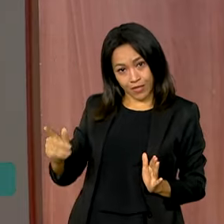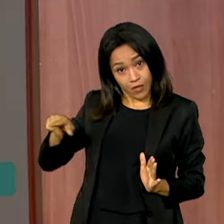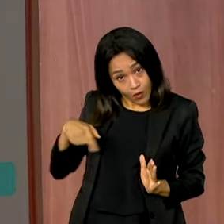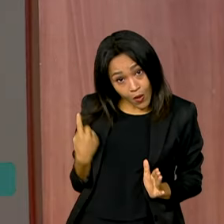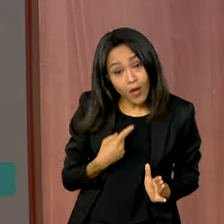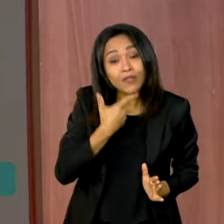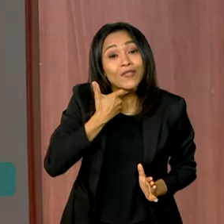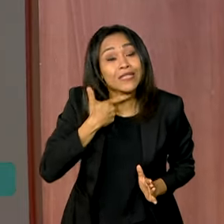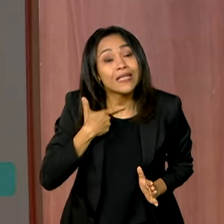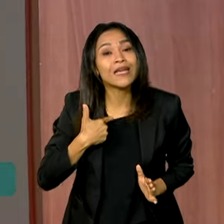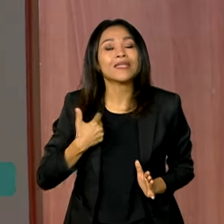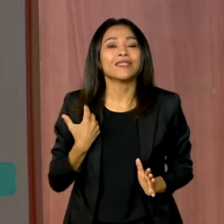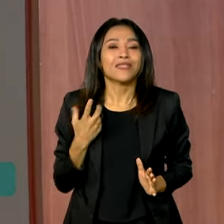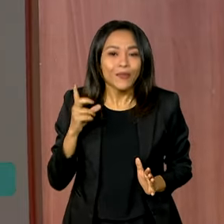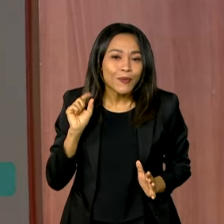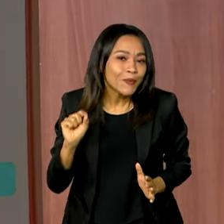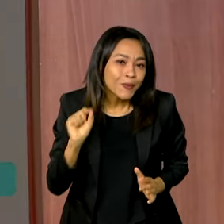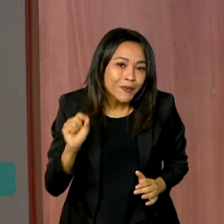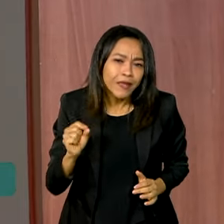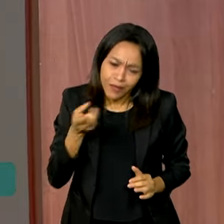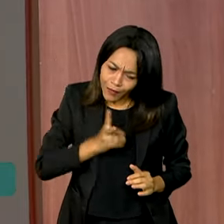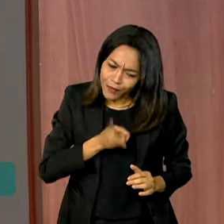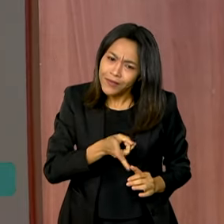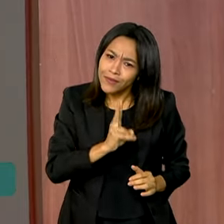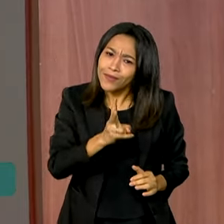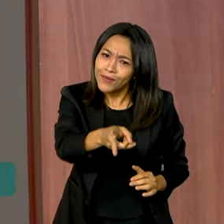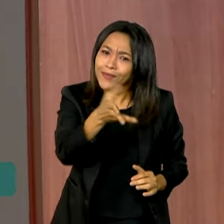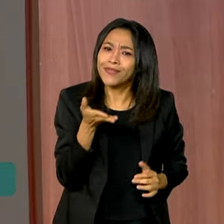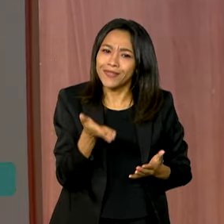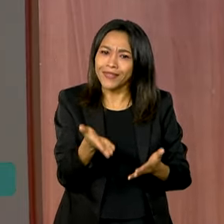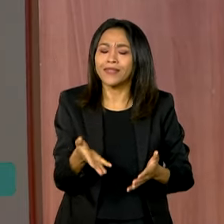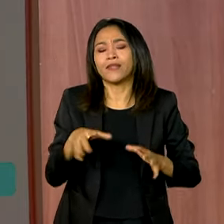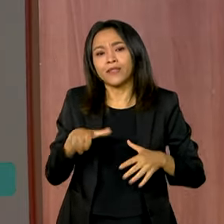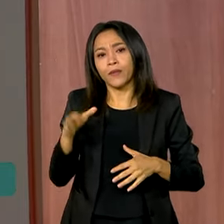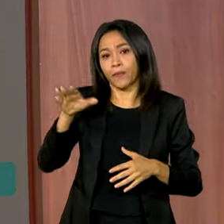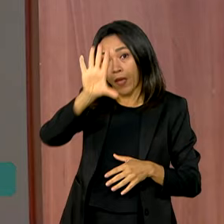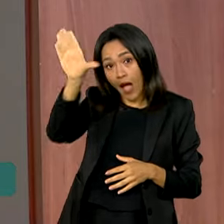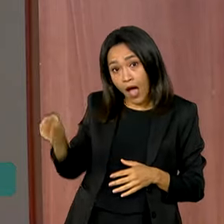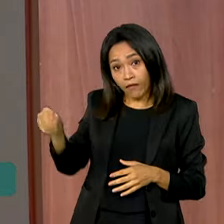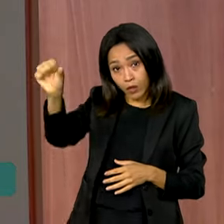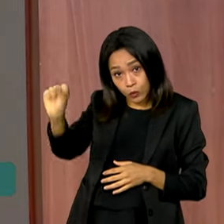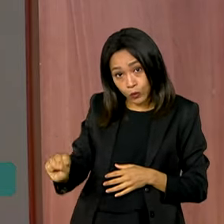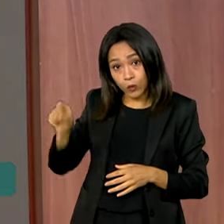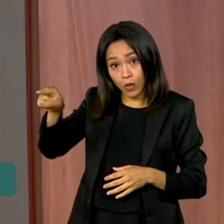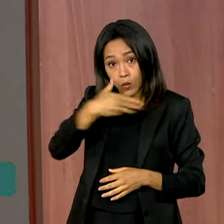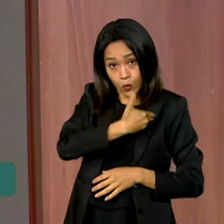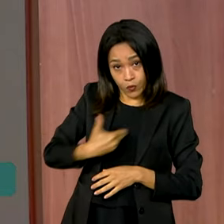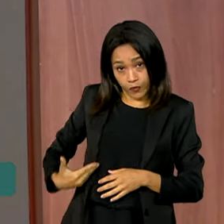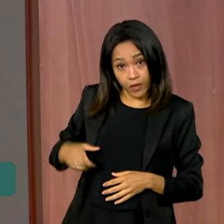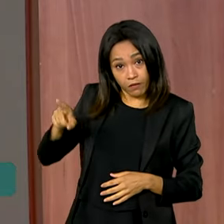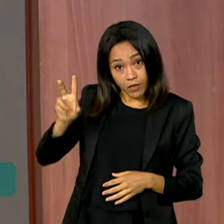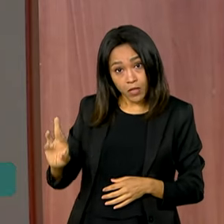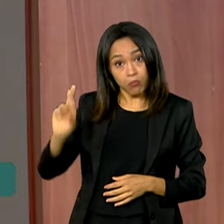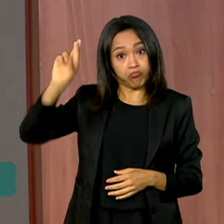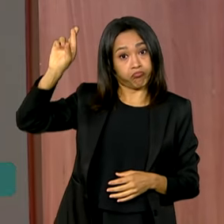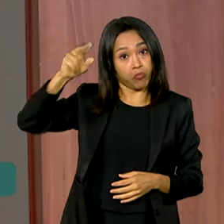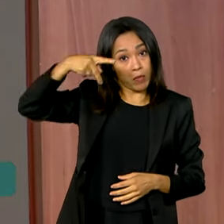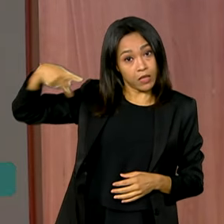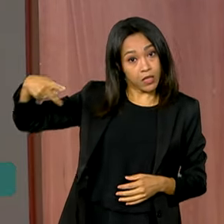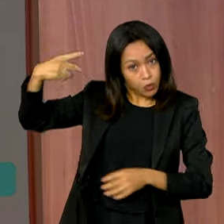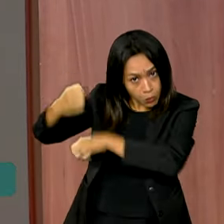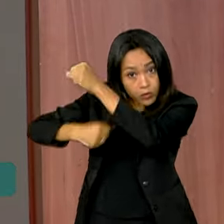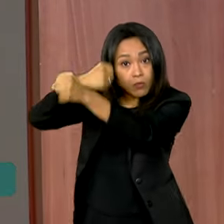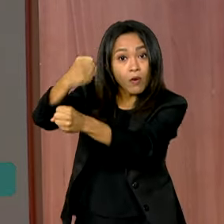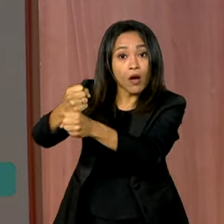vontade e a necessidade é que isso possa seguir adiante. Então, a África do Sul, o governo da África do Sul, que presidirá o próximo ano,